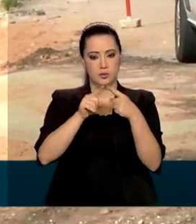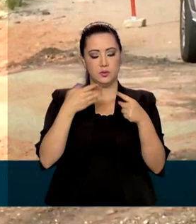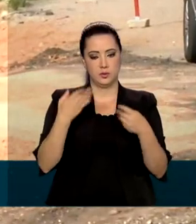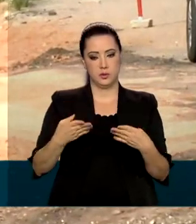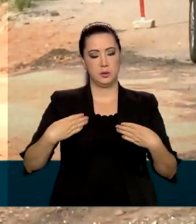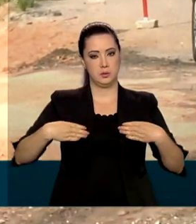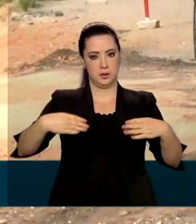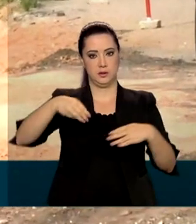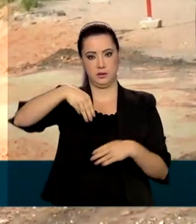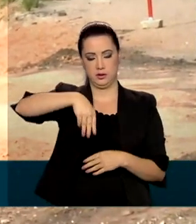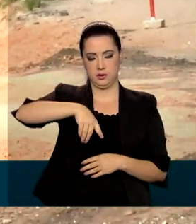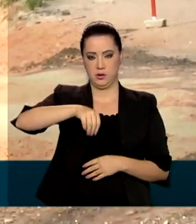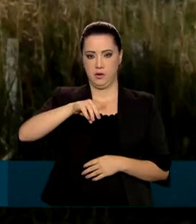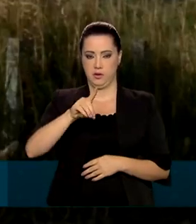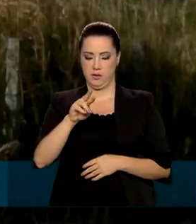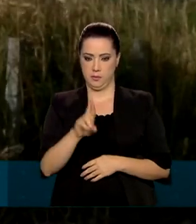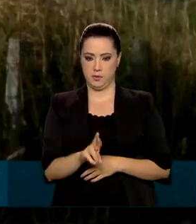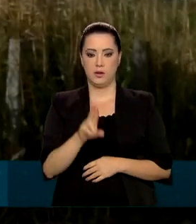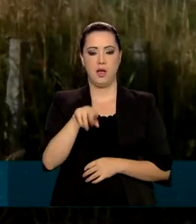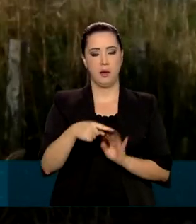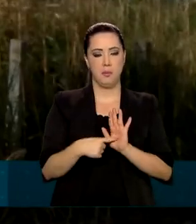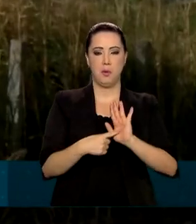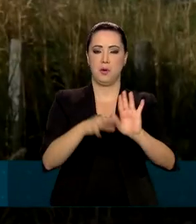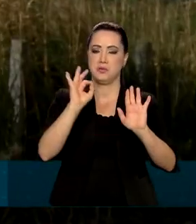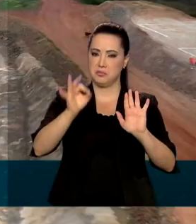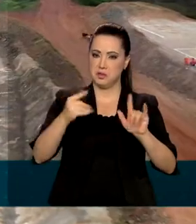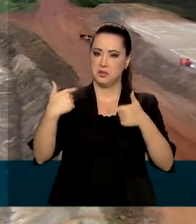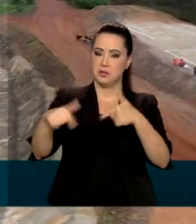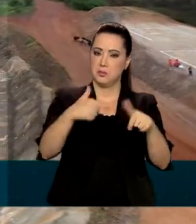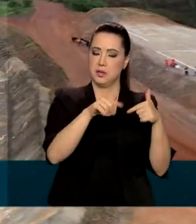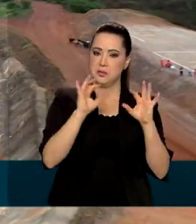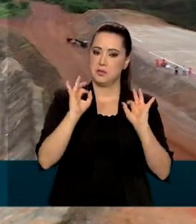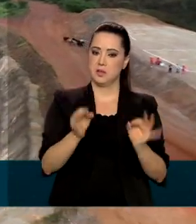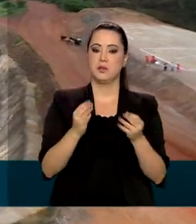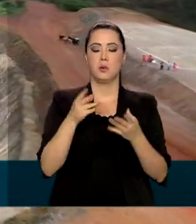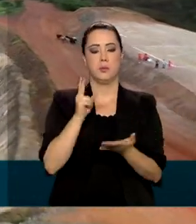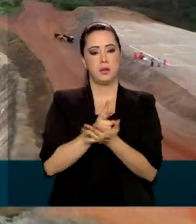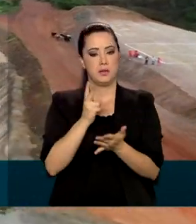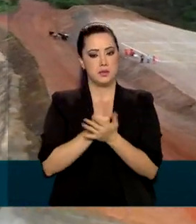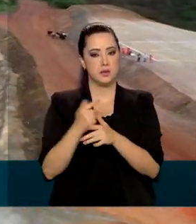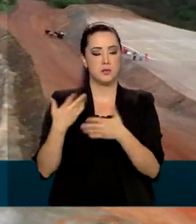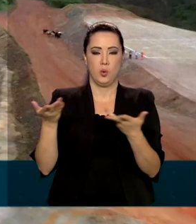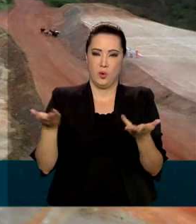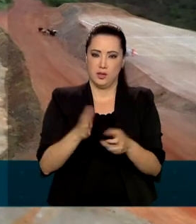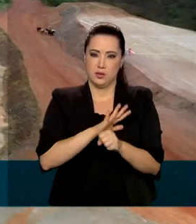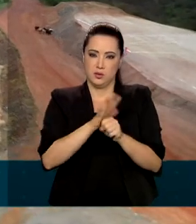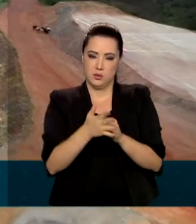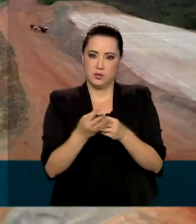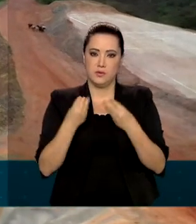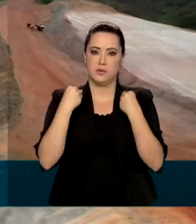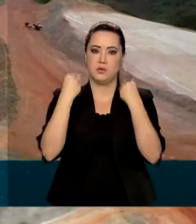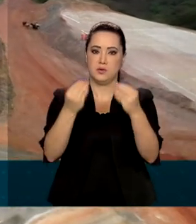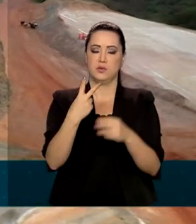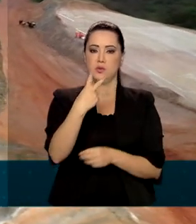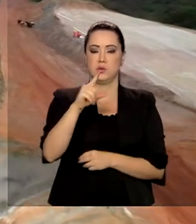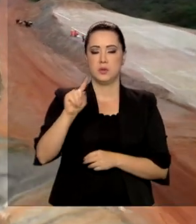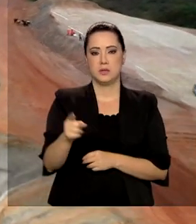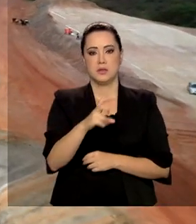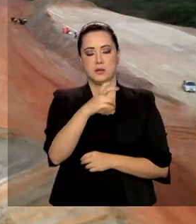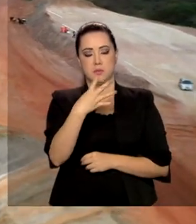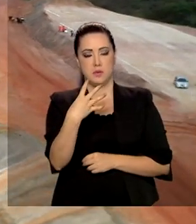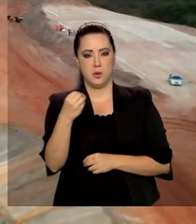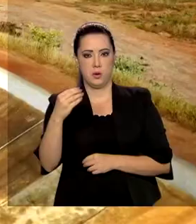Regional mostra que tem feito o dever de casa. Mesmo com a pandemia, foram entregues este ano cerca de 2.400